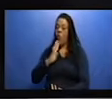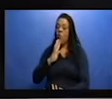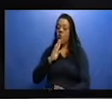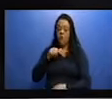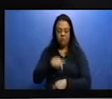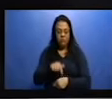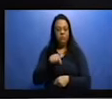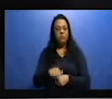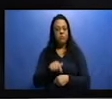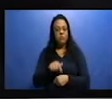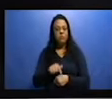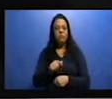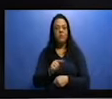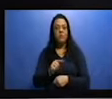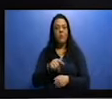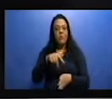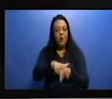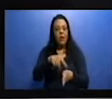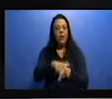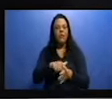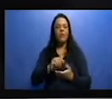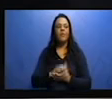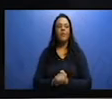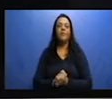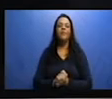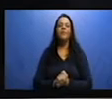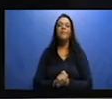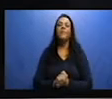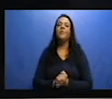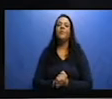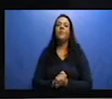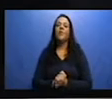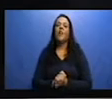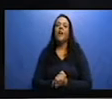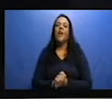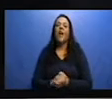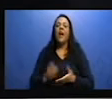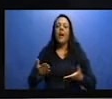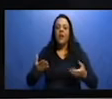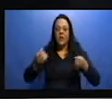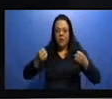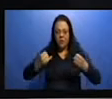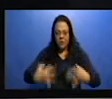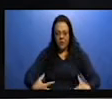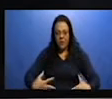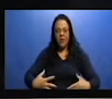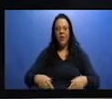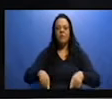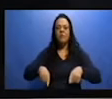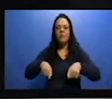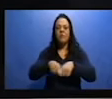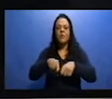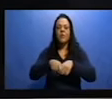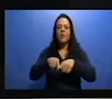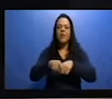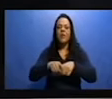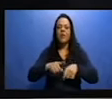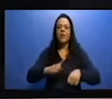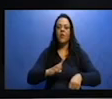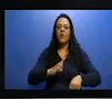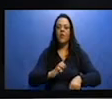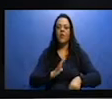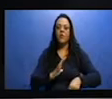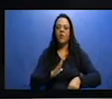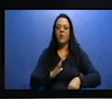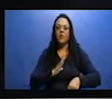Se nós estamos falando de cidade, então, nós temos que falar, então, de urbanização também. Então, a urbanização no Brasil.